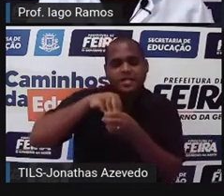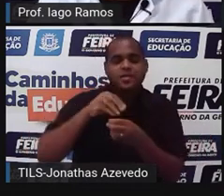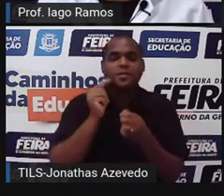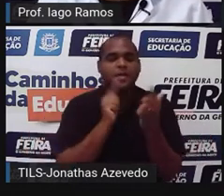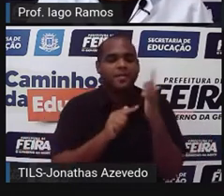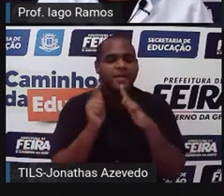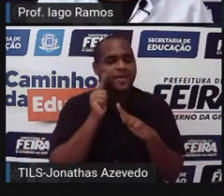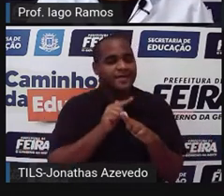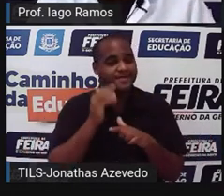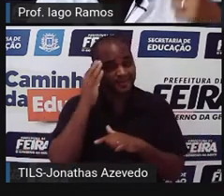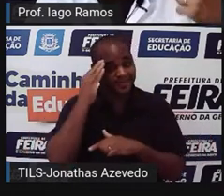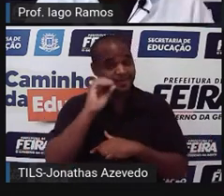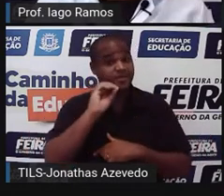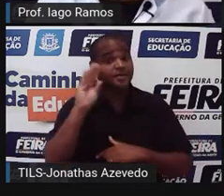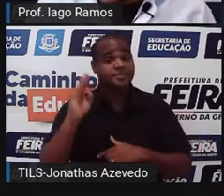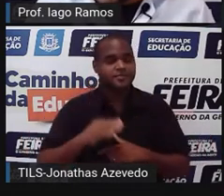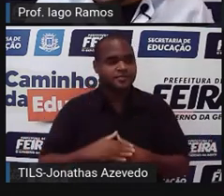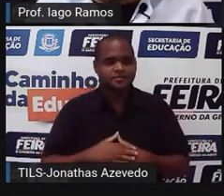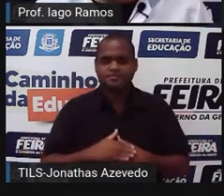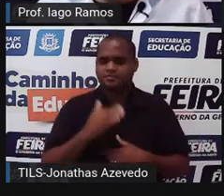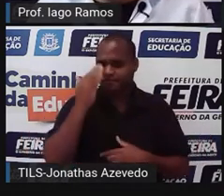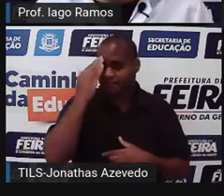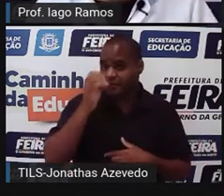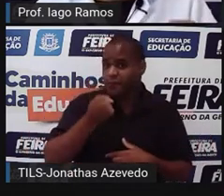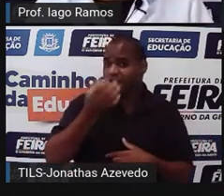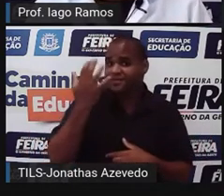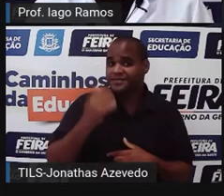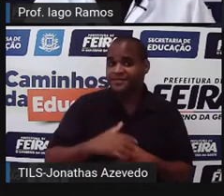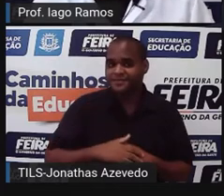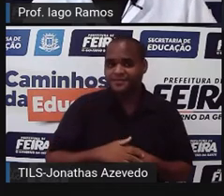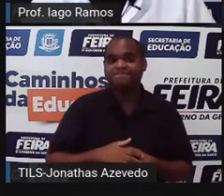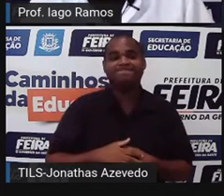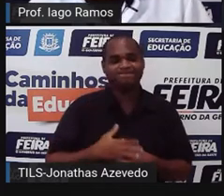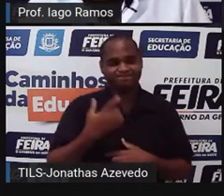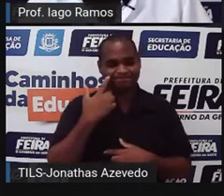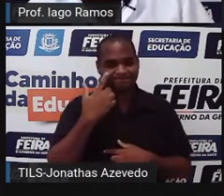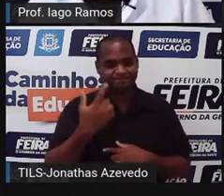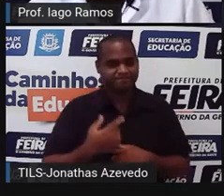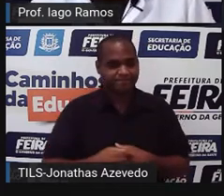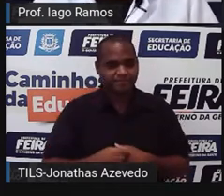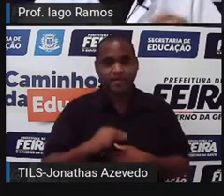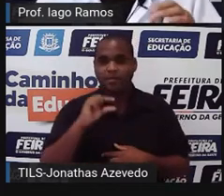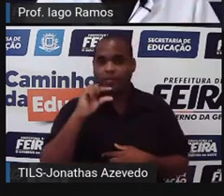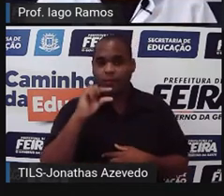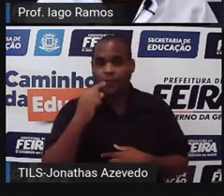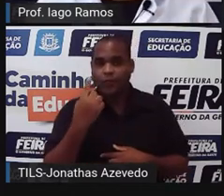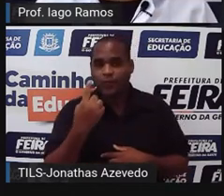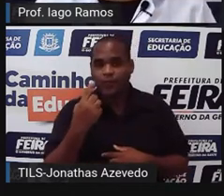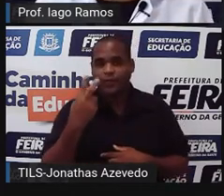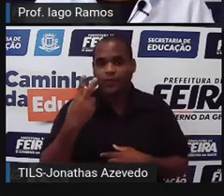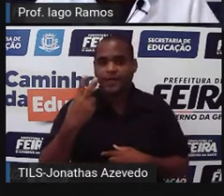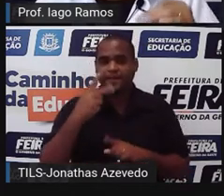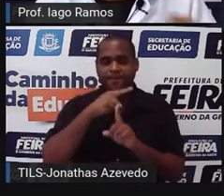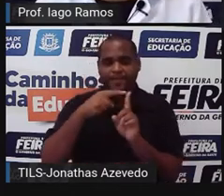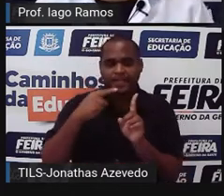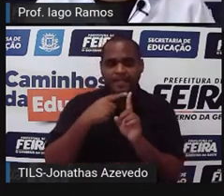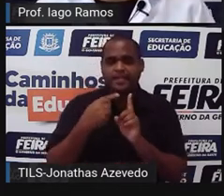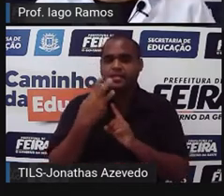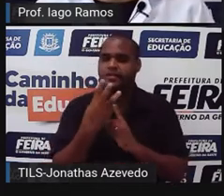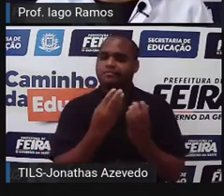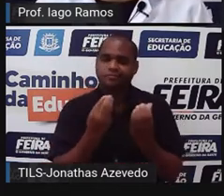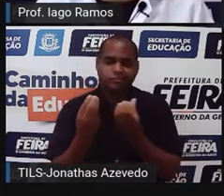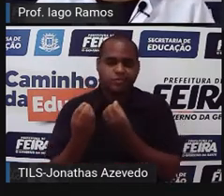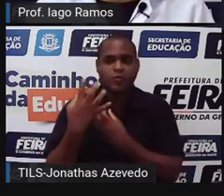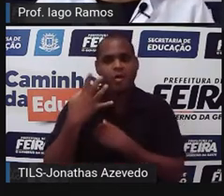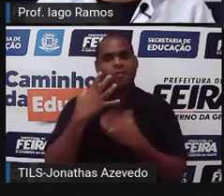entender as coisas. Mas entender o quanto, olha só, um para pouco, dois para metade, três para